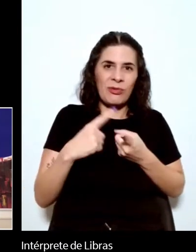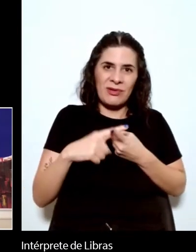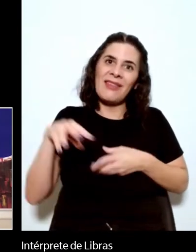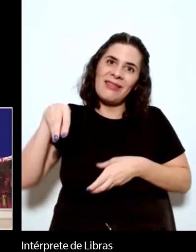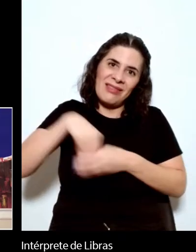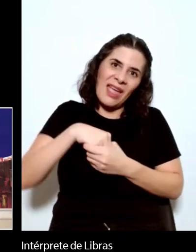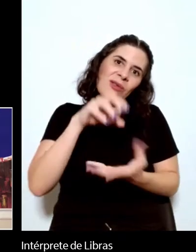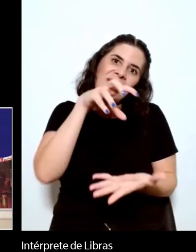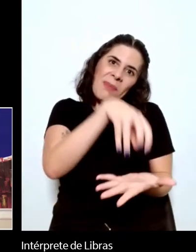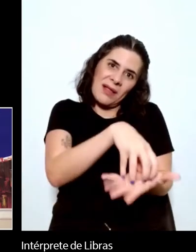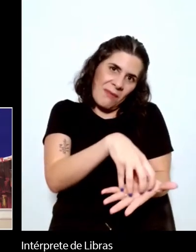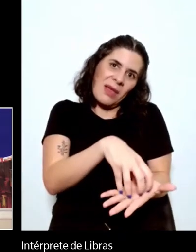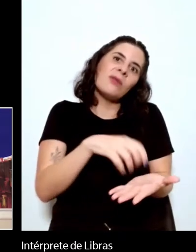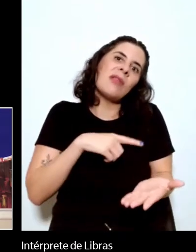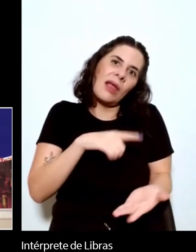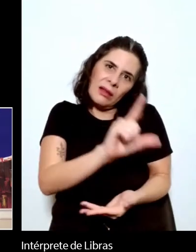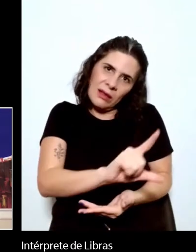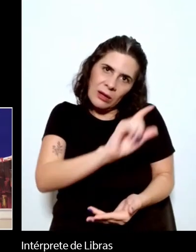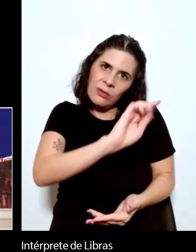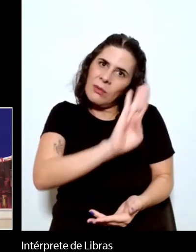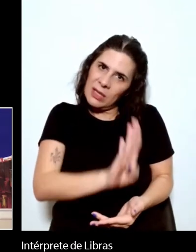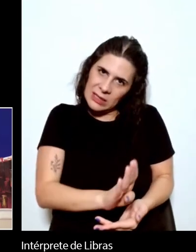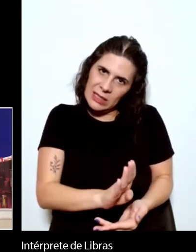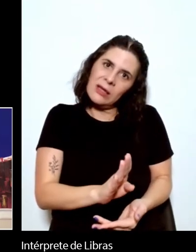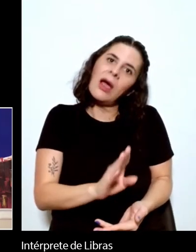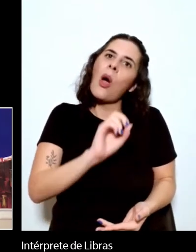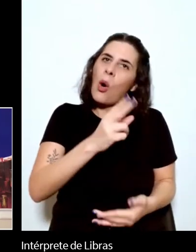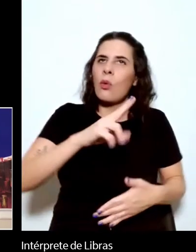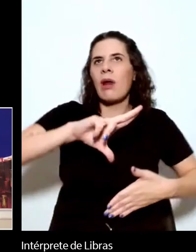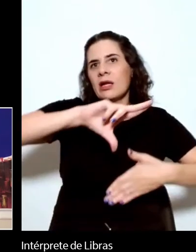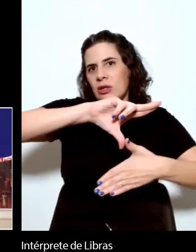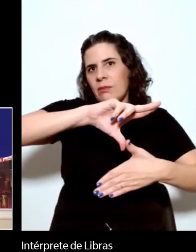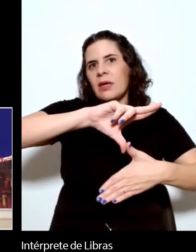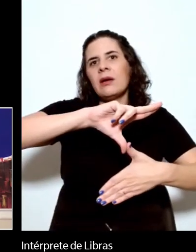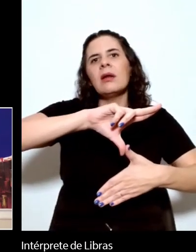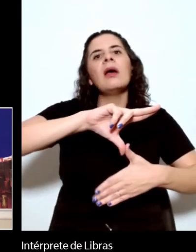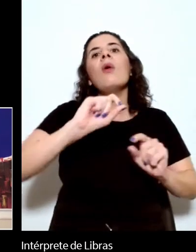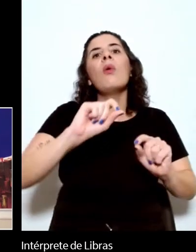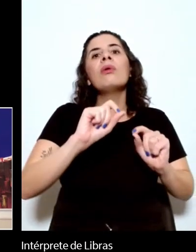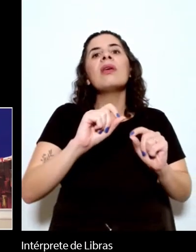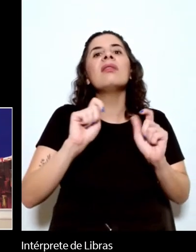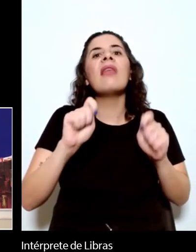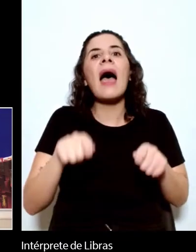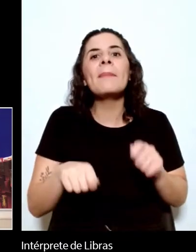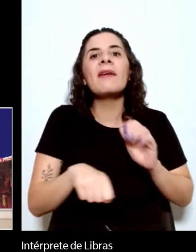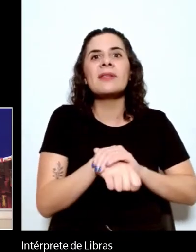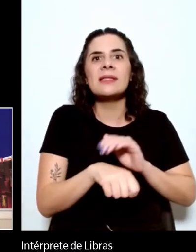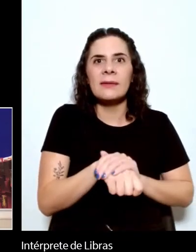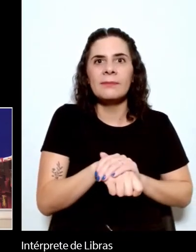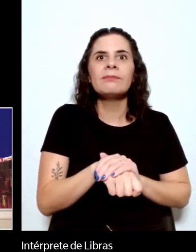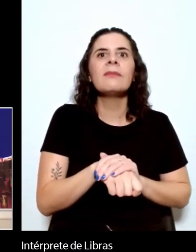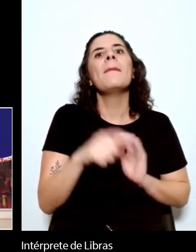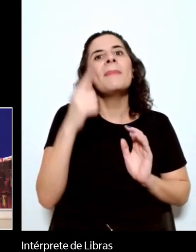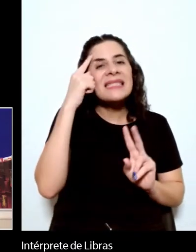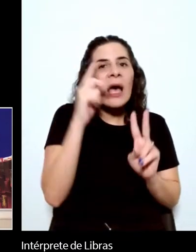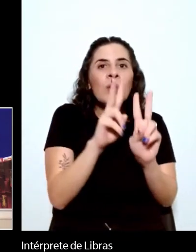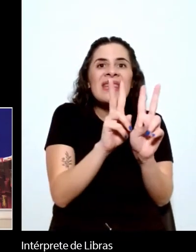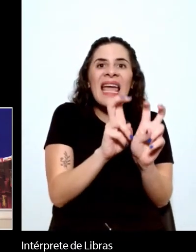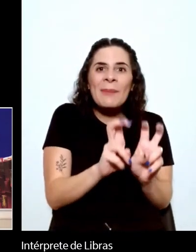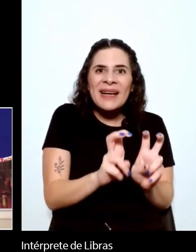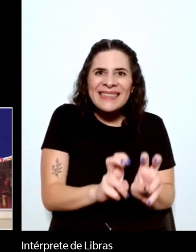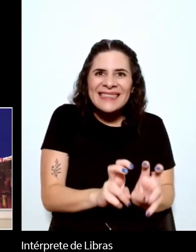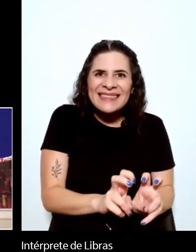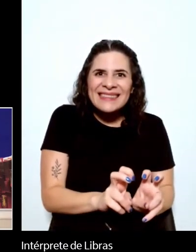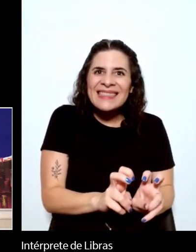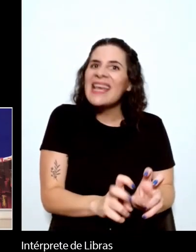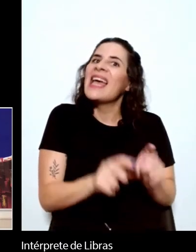dedicado ou à literatura brasileira ou latino-americana, e que seria uma abordagem de caráter mais temático, a partir de preocupações que são